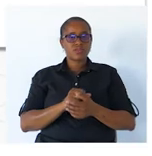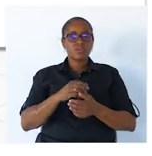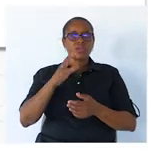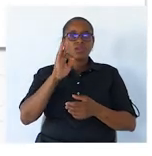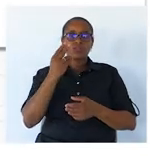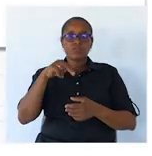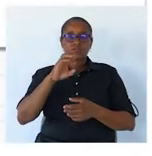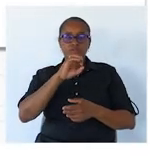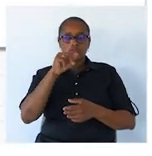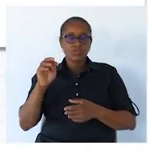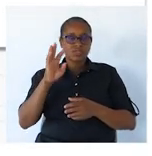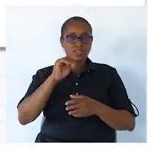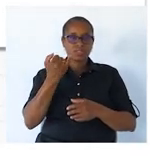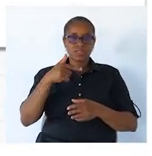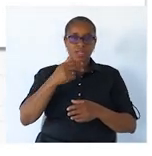funções sintáticas.